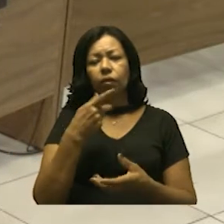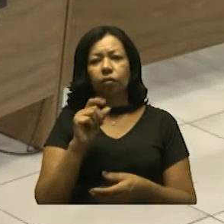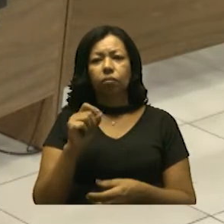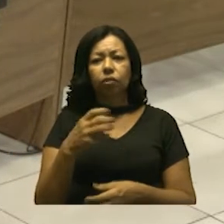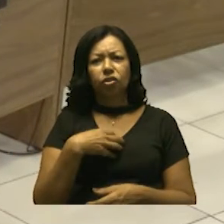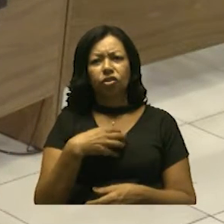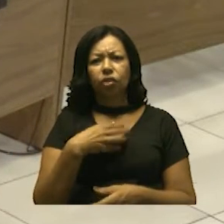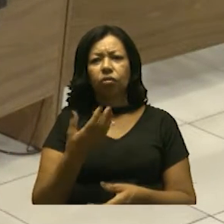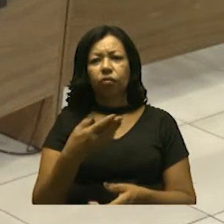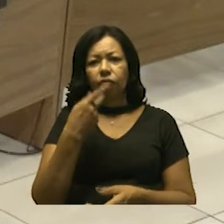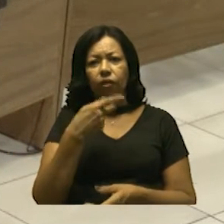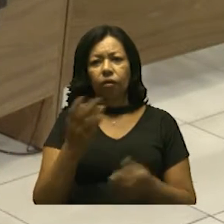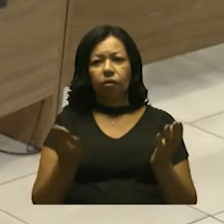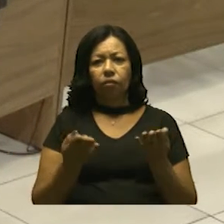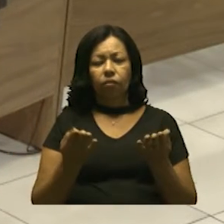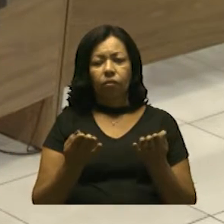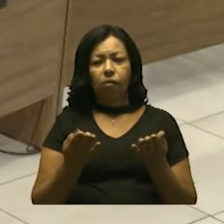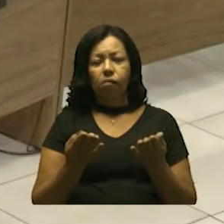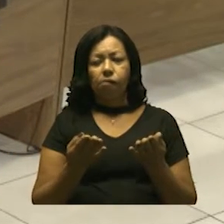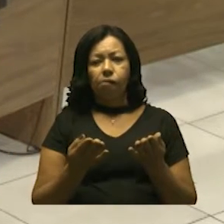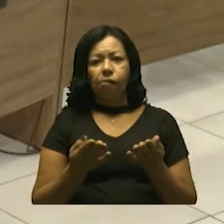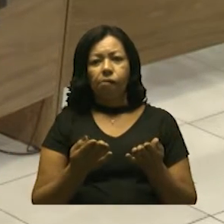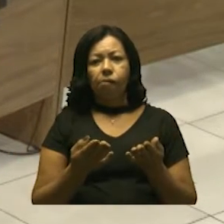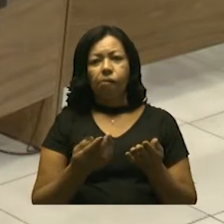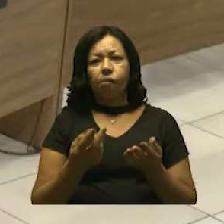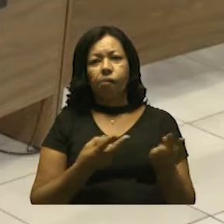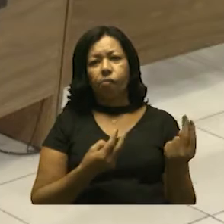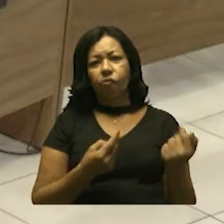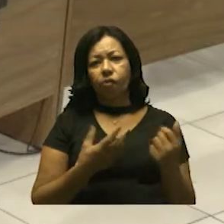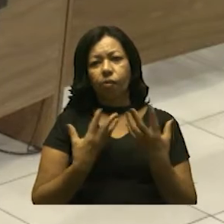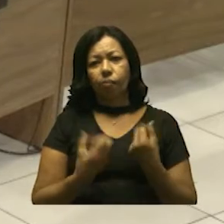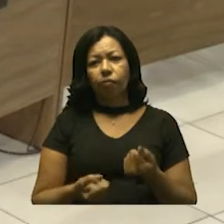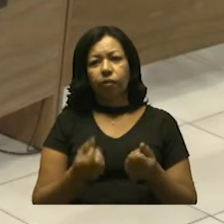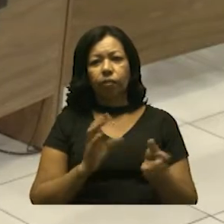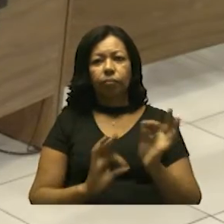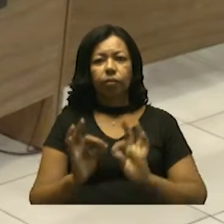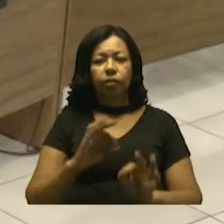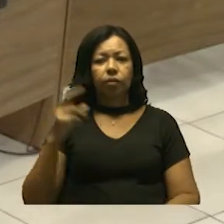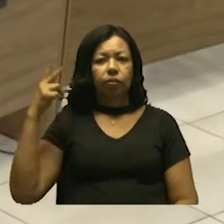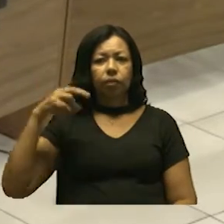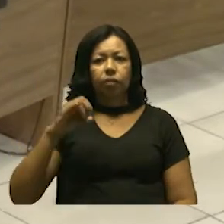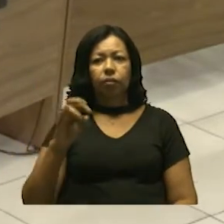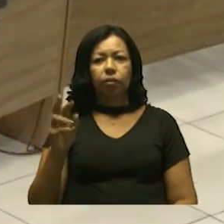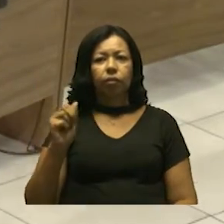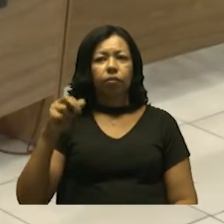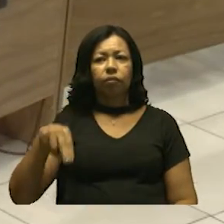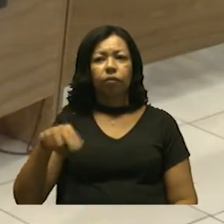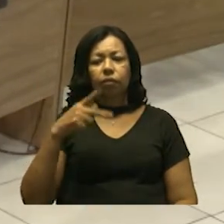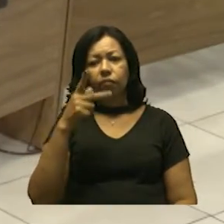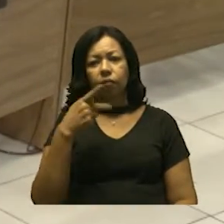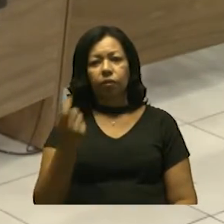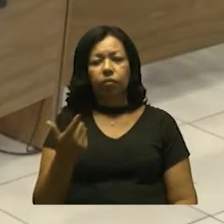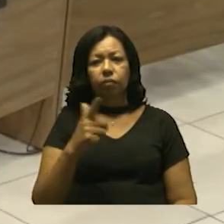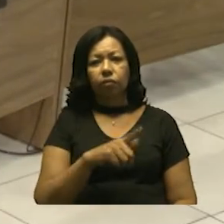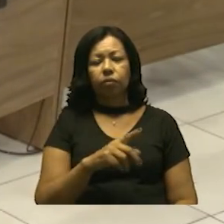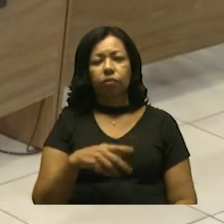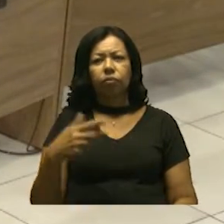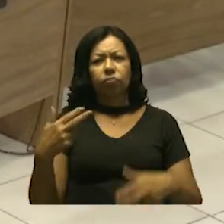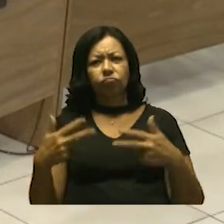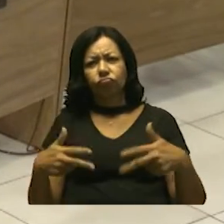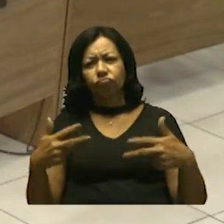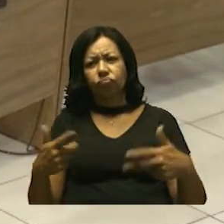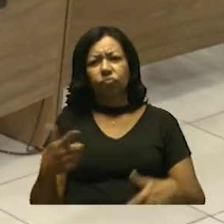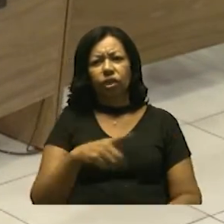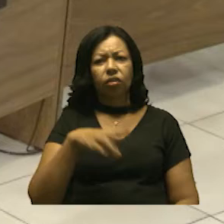fala aqui, agora? É referente como foi aprovado esse projeto do vereador Ivan Indobrando, que trata da questão do hip-hop como uma